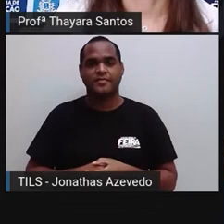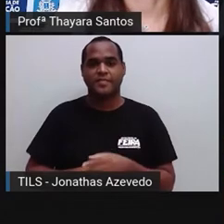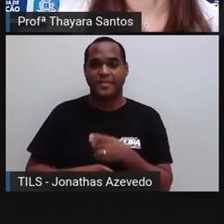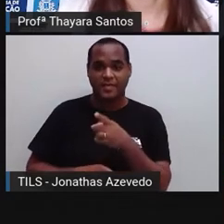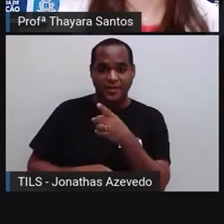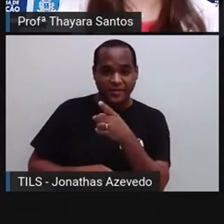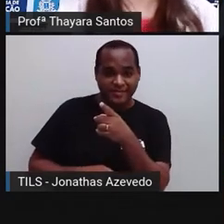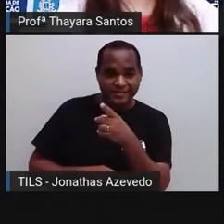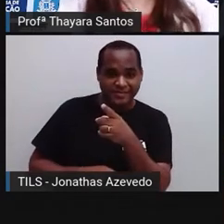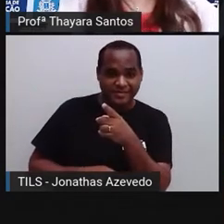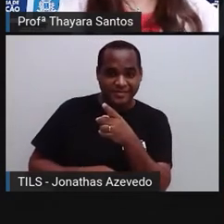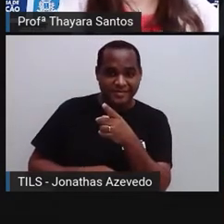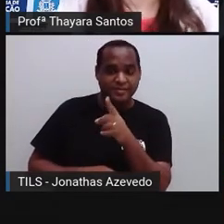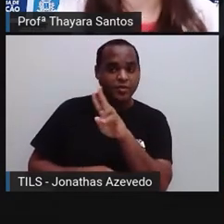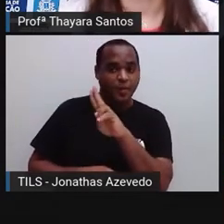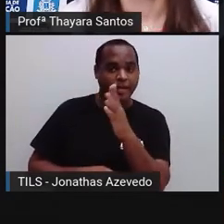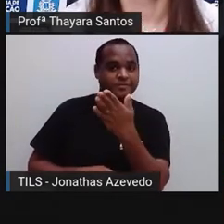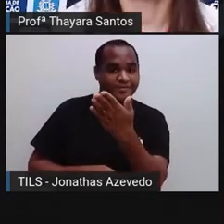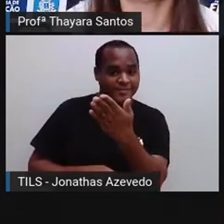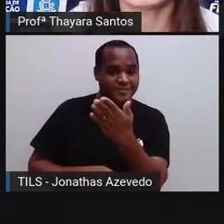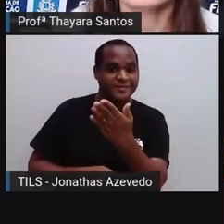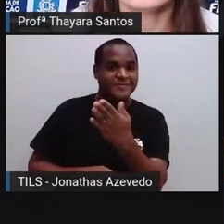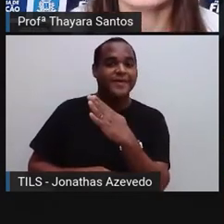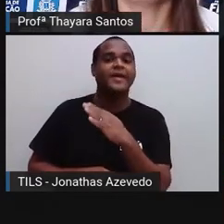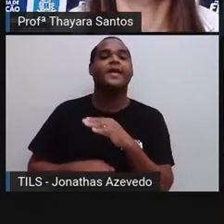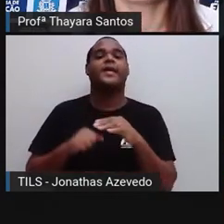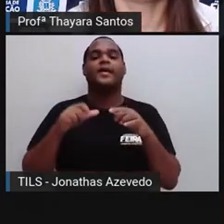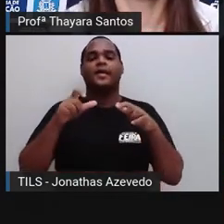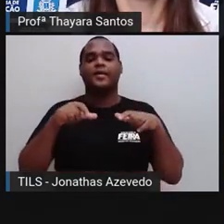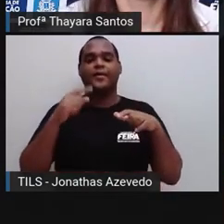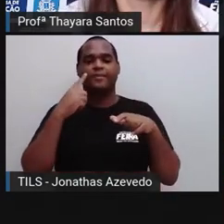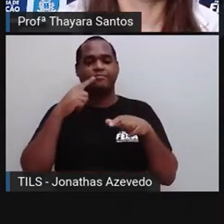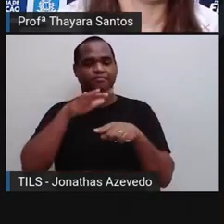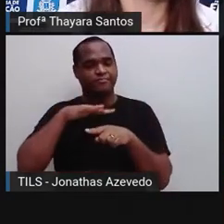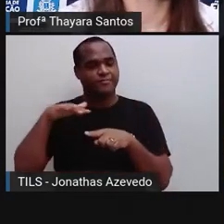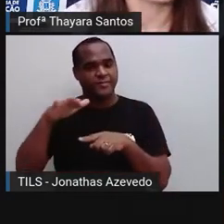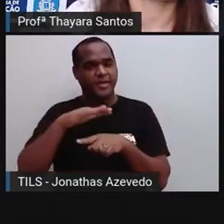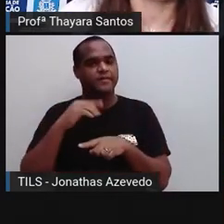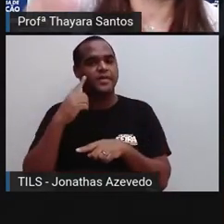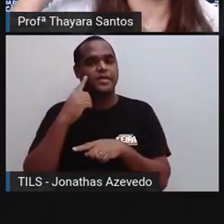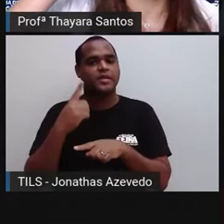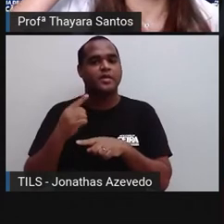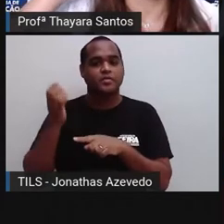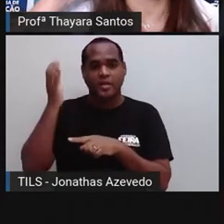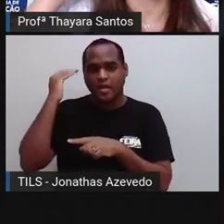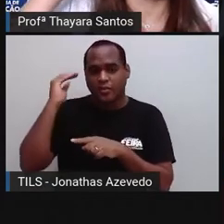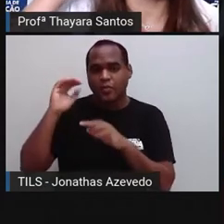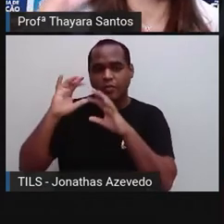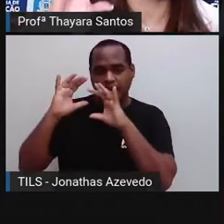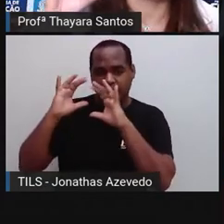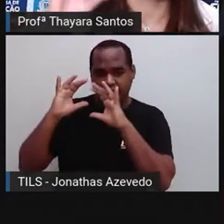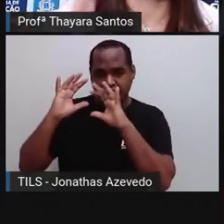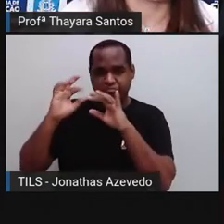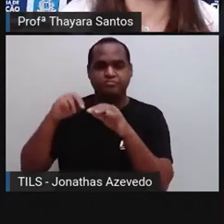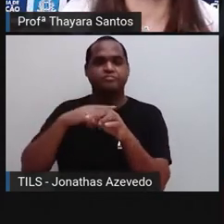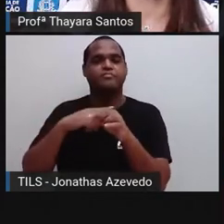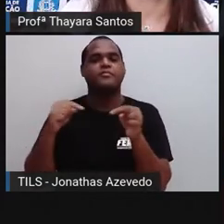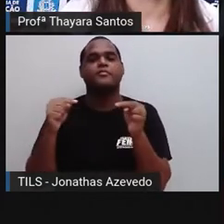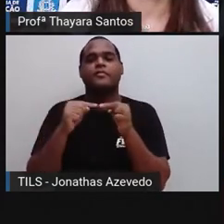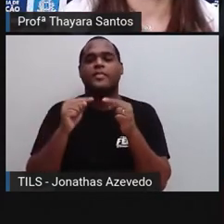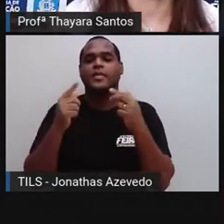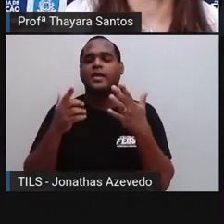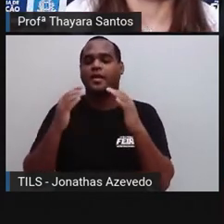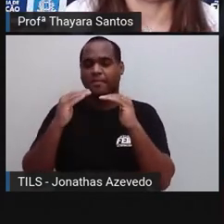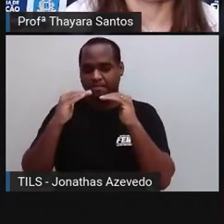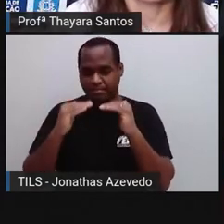Agora a gente tem o hipotálamo. O hipotálamo é uma região do encéfalo, né? Está ali na região do nosso cérebro.